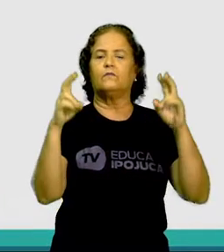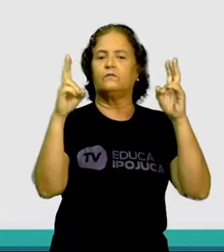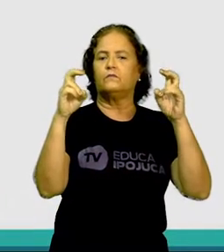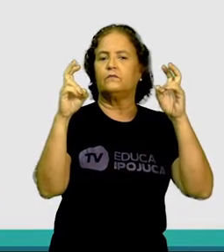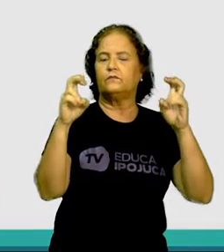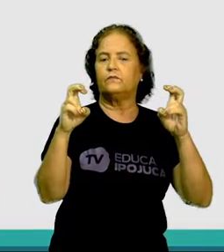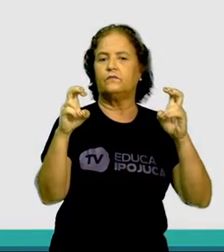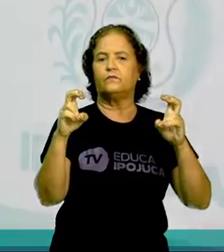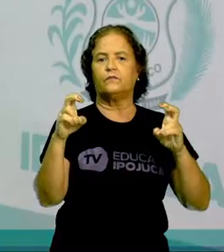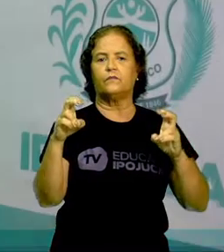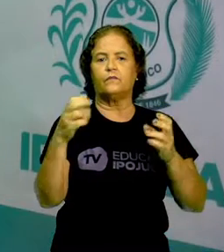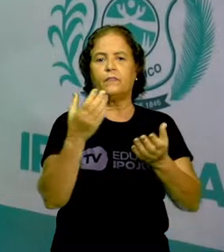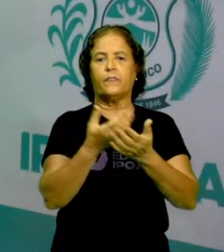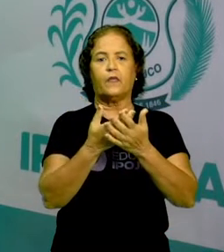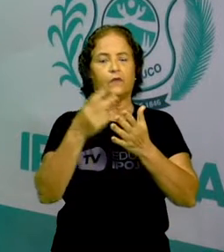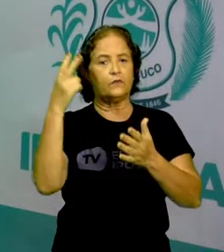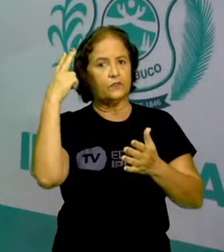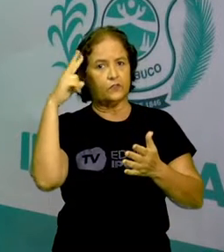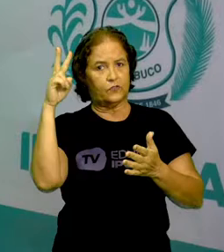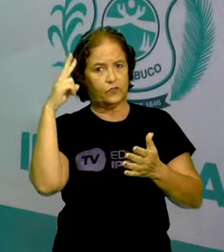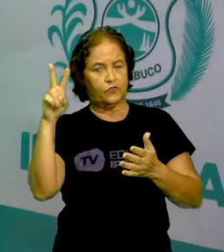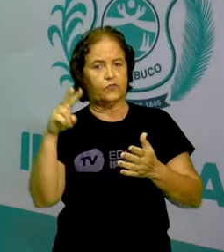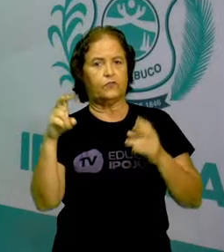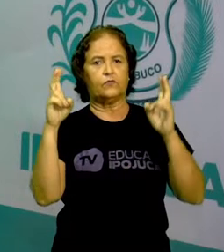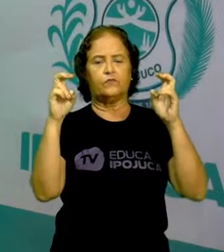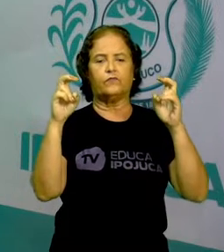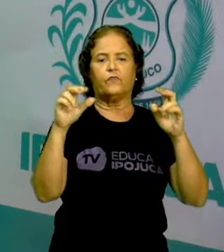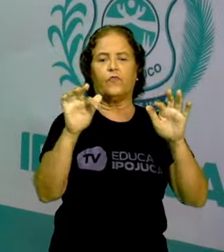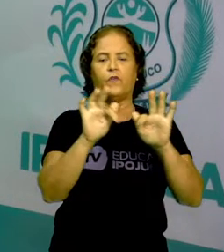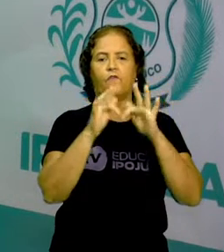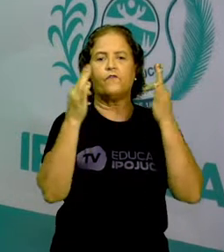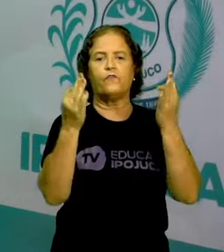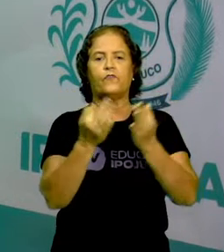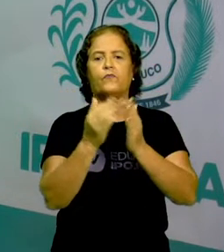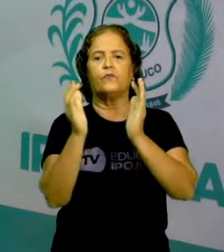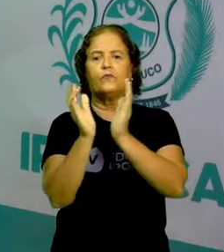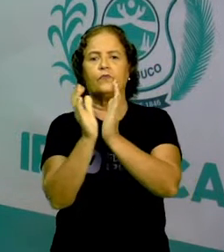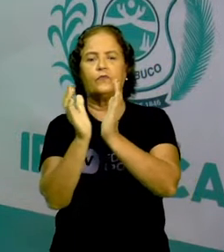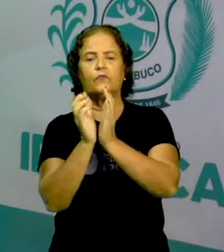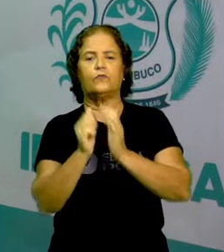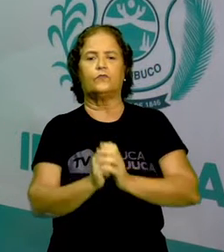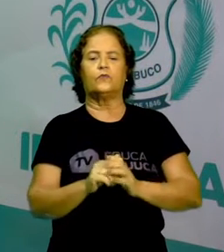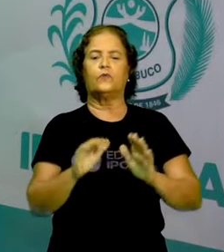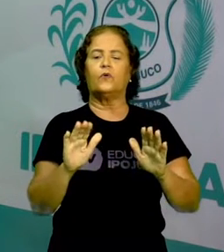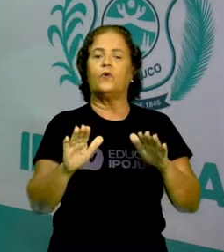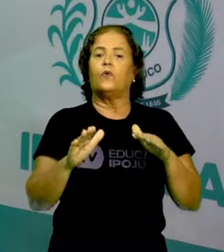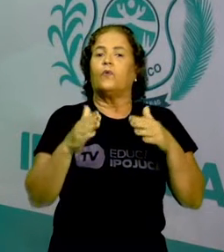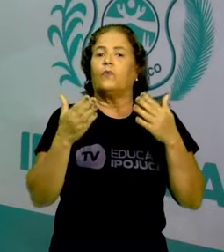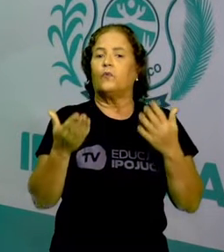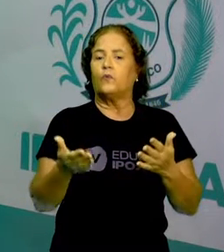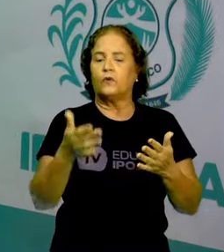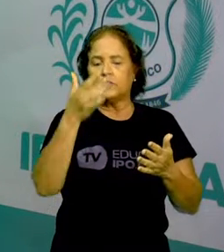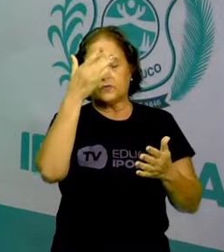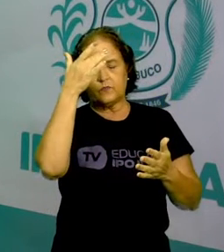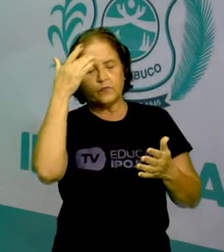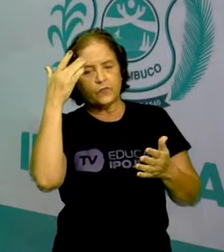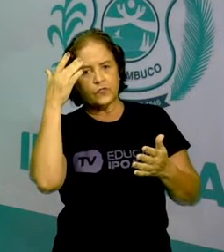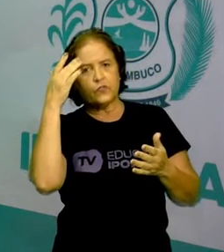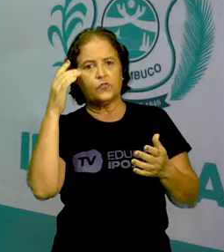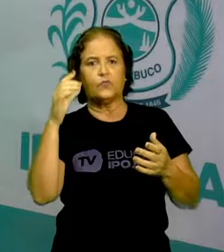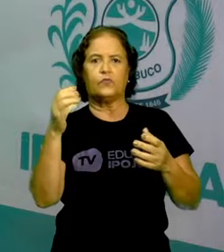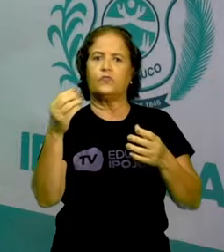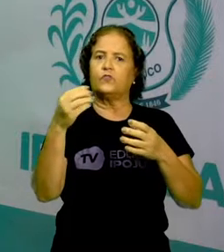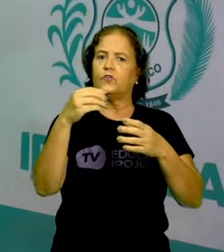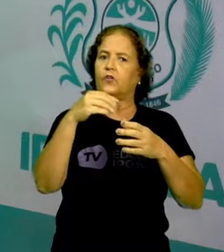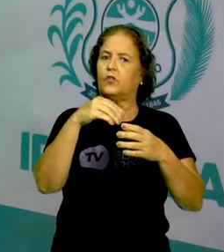componentes. Vamos observar quais pessoas formam a família e quais os seus deveres